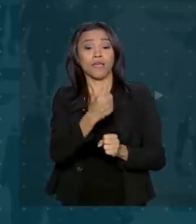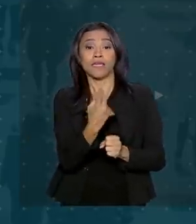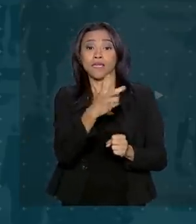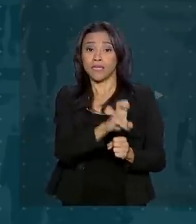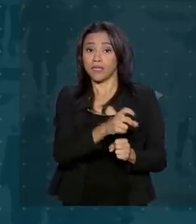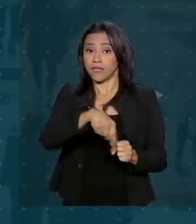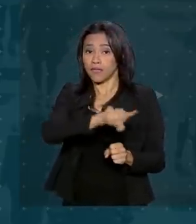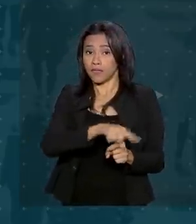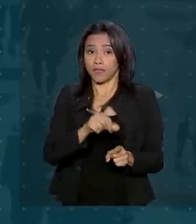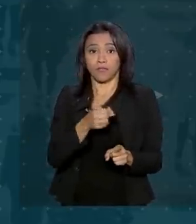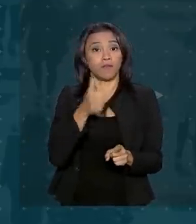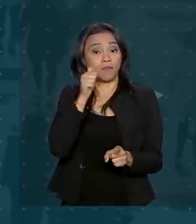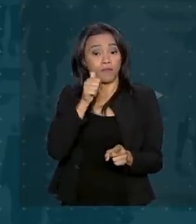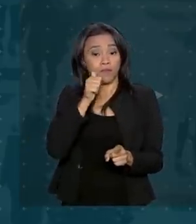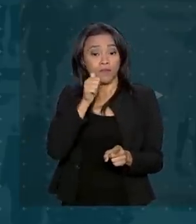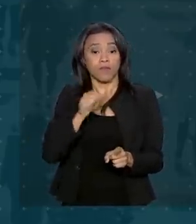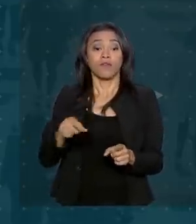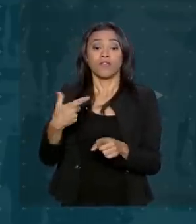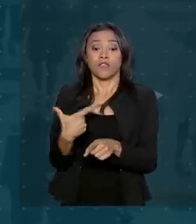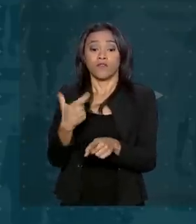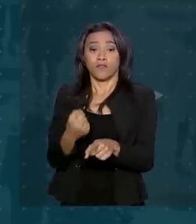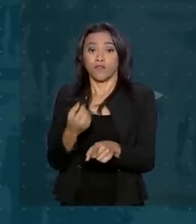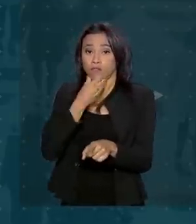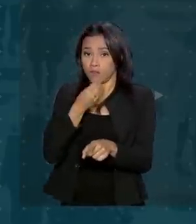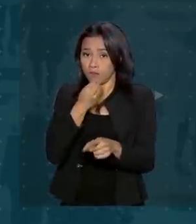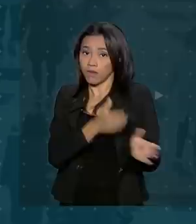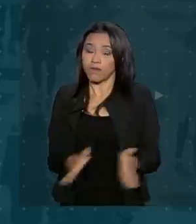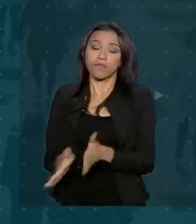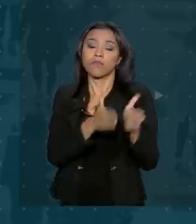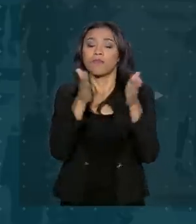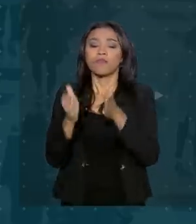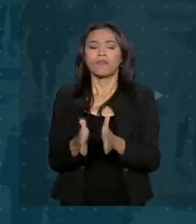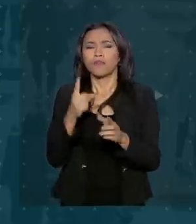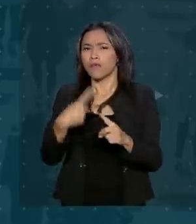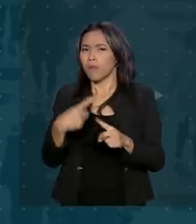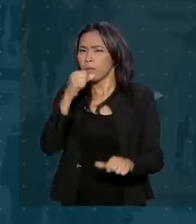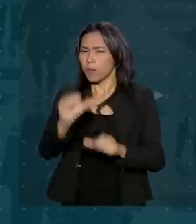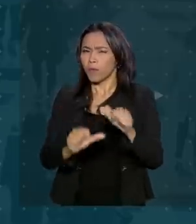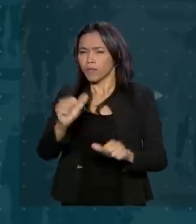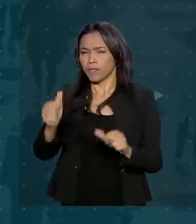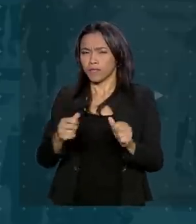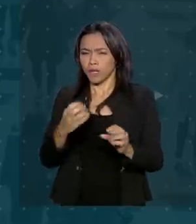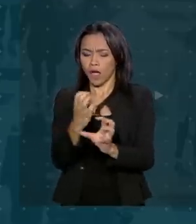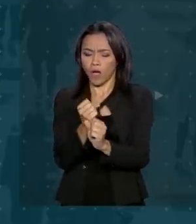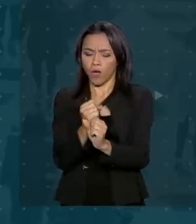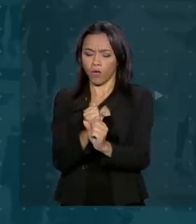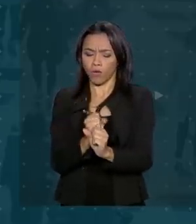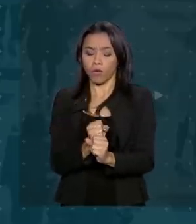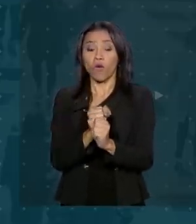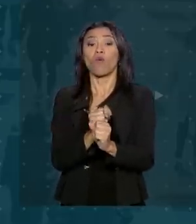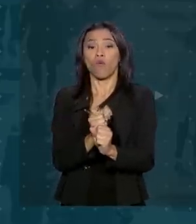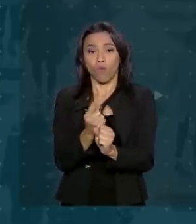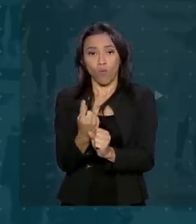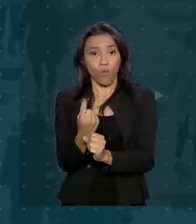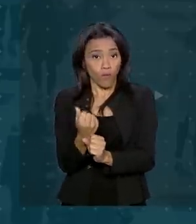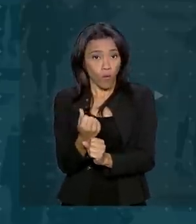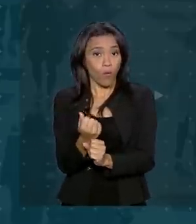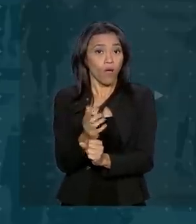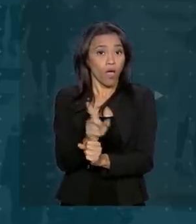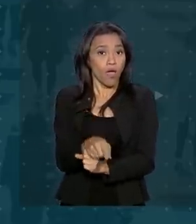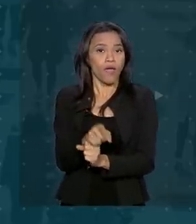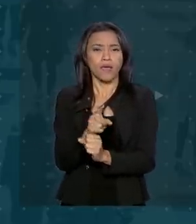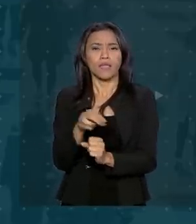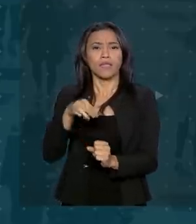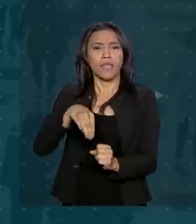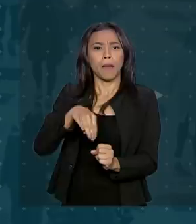elas e 20 para eles. Muda também a forma de cálculo da aposentadoria. O valor será baseado na média de